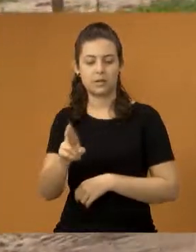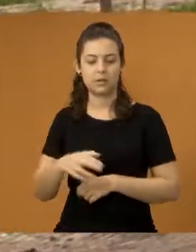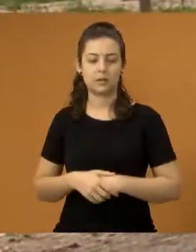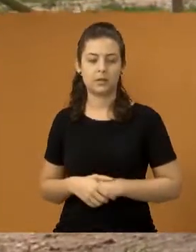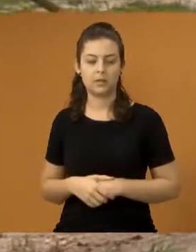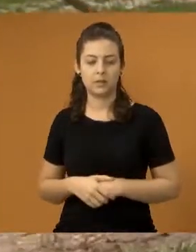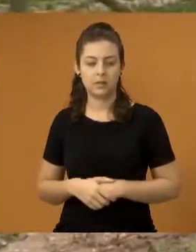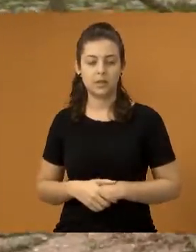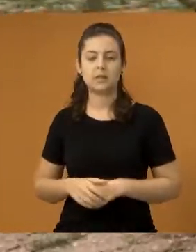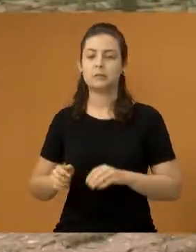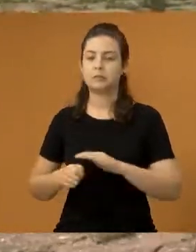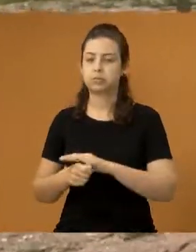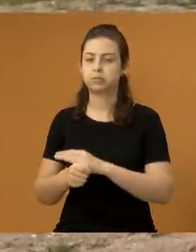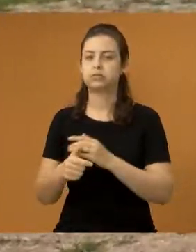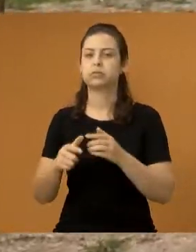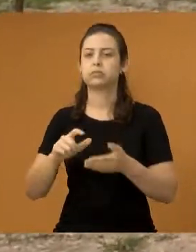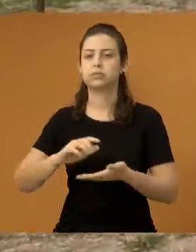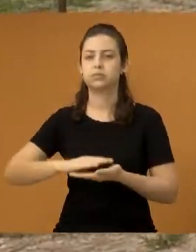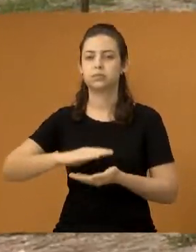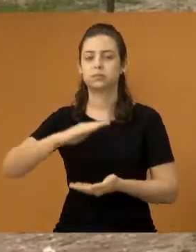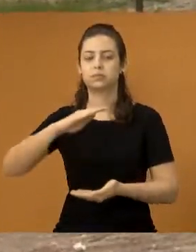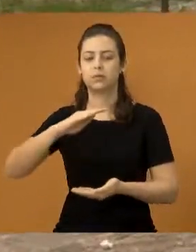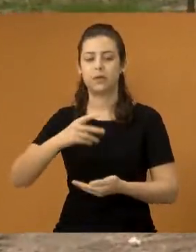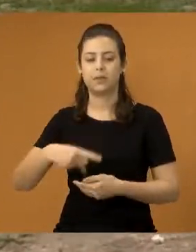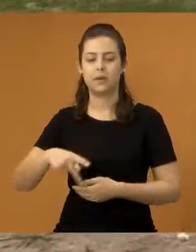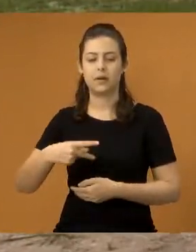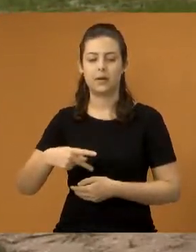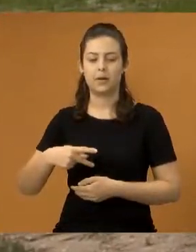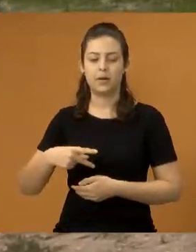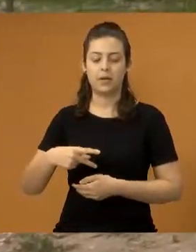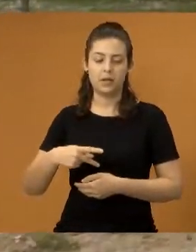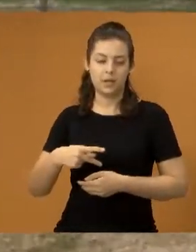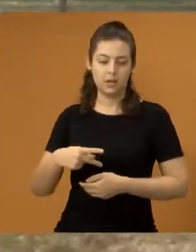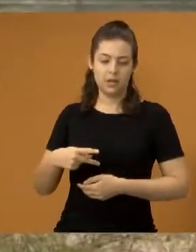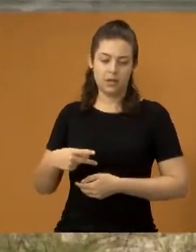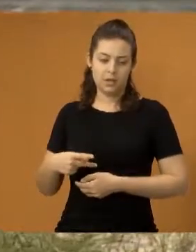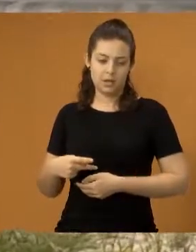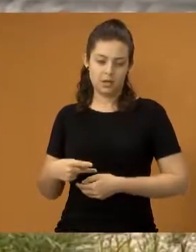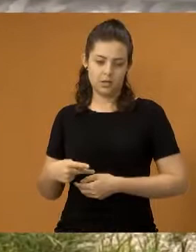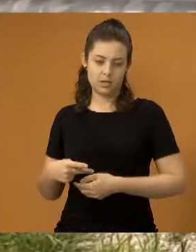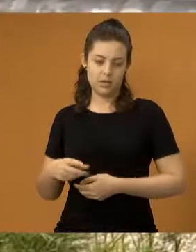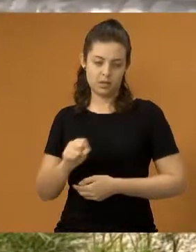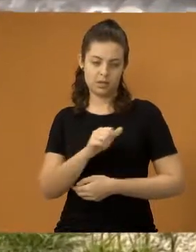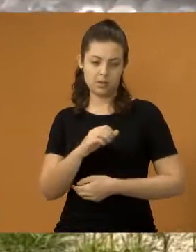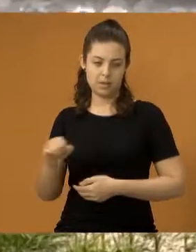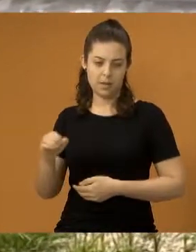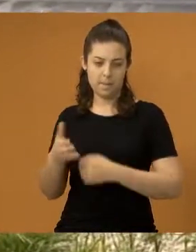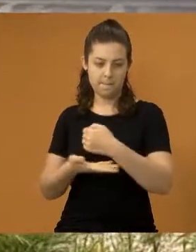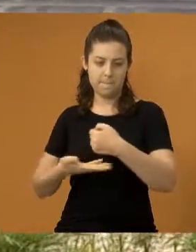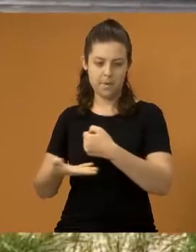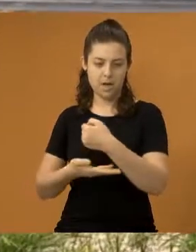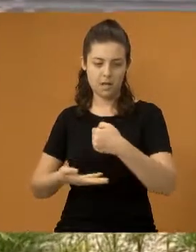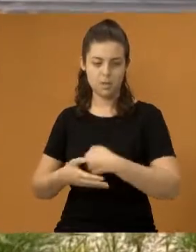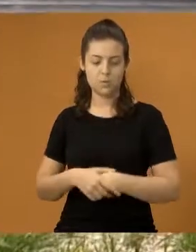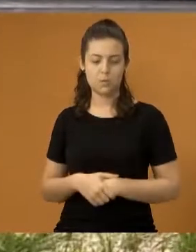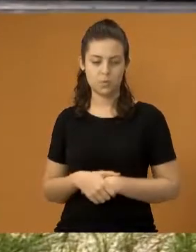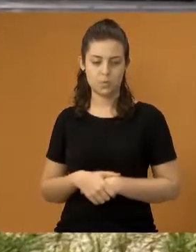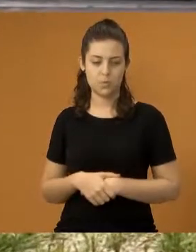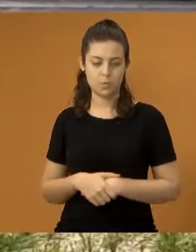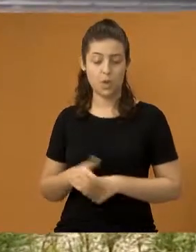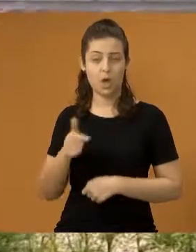Um grande investimento no saneamento básico da nossa cidade.